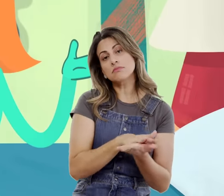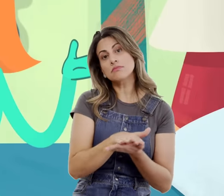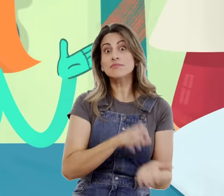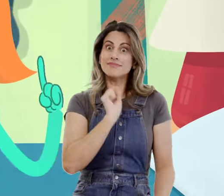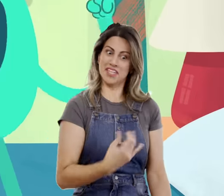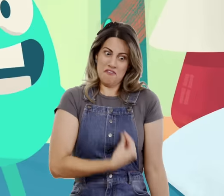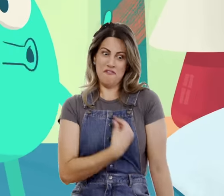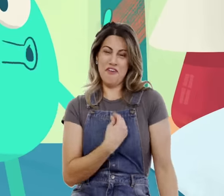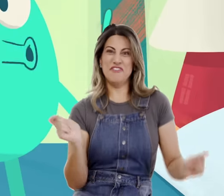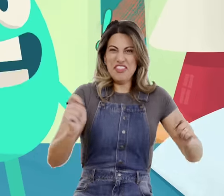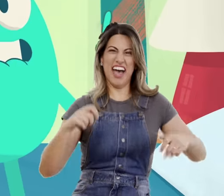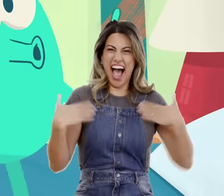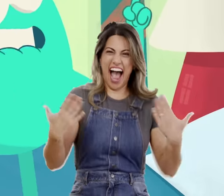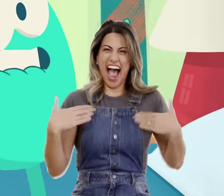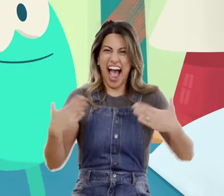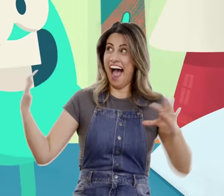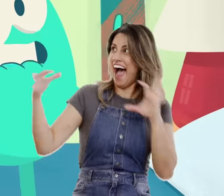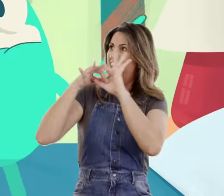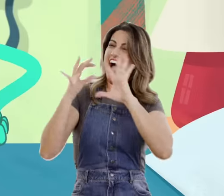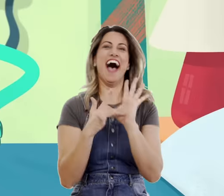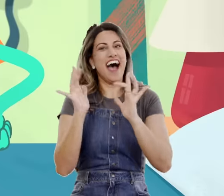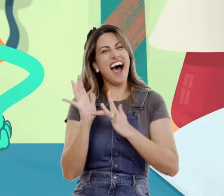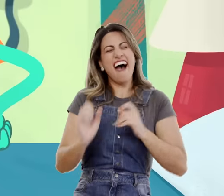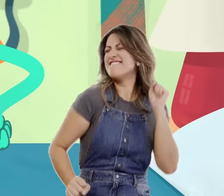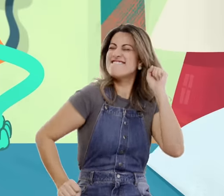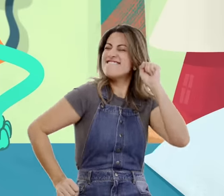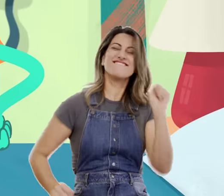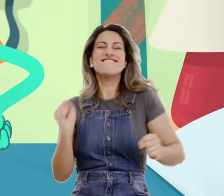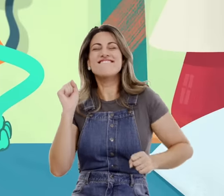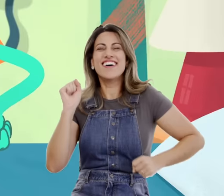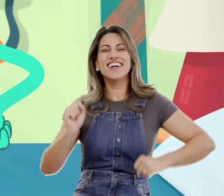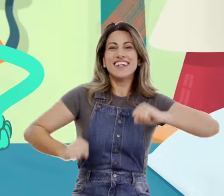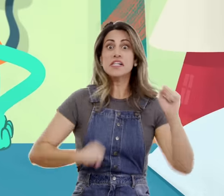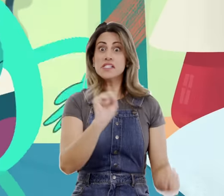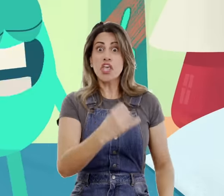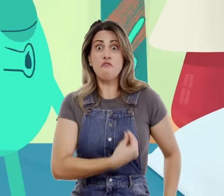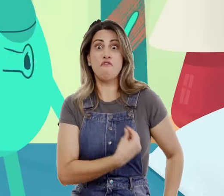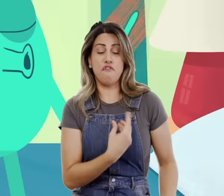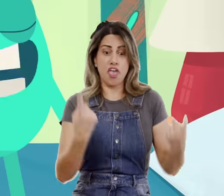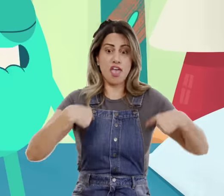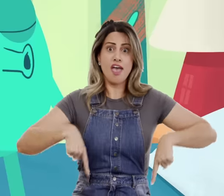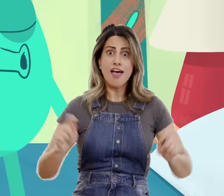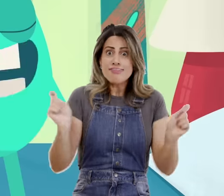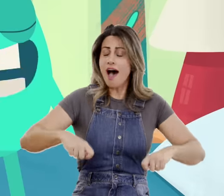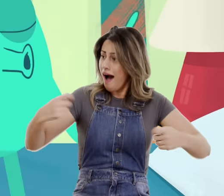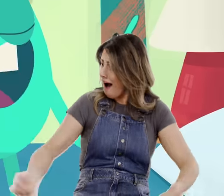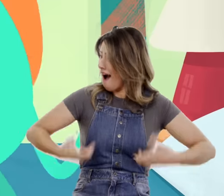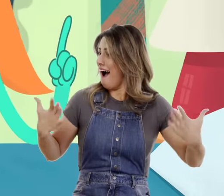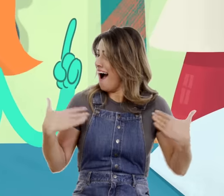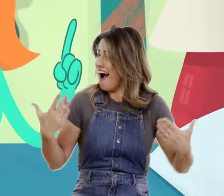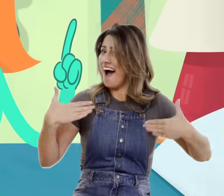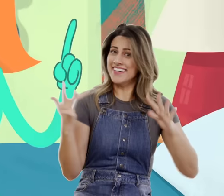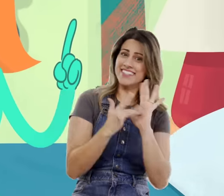dá Quem tá vivo muito vivo vive porque vive em Jesus Quem tá vivo muito vivo vive